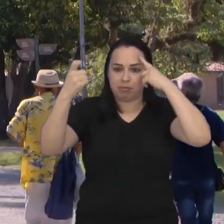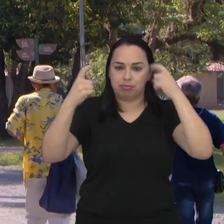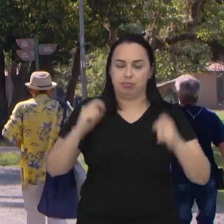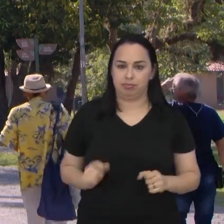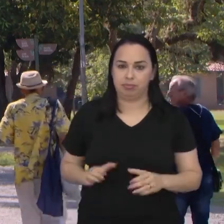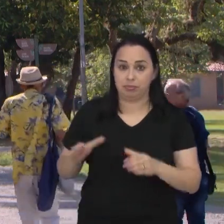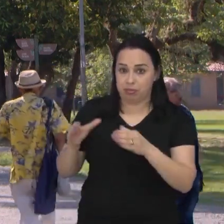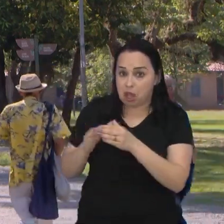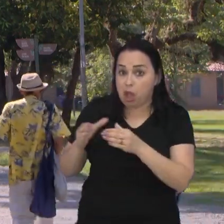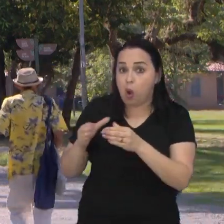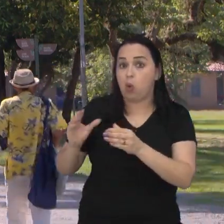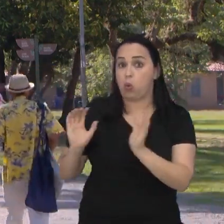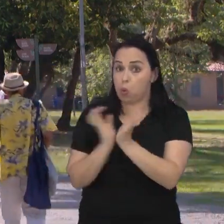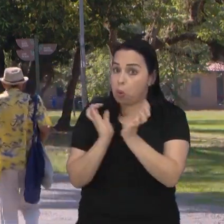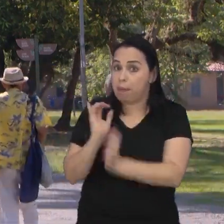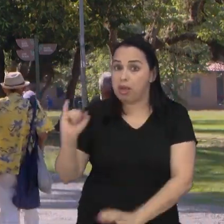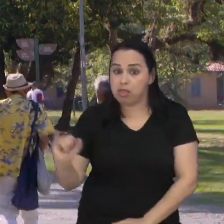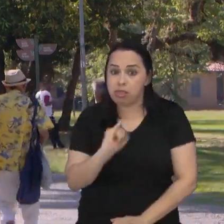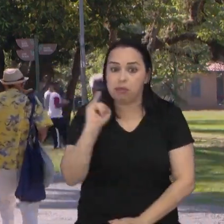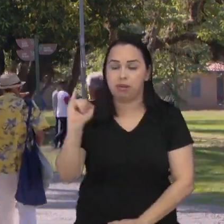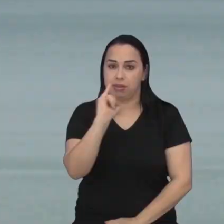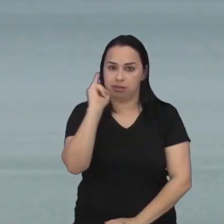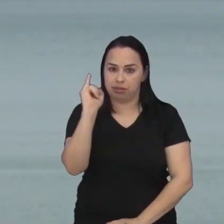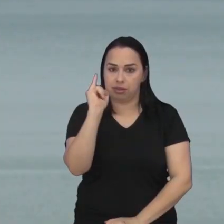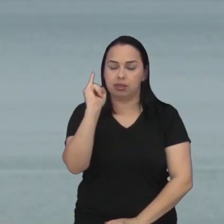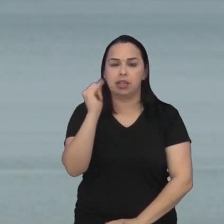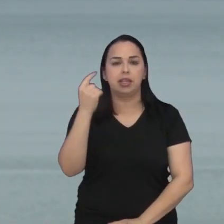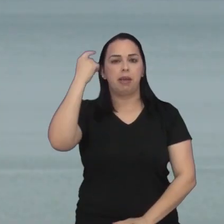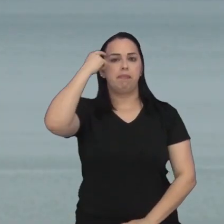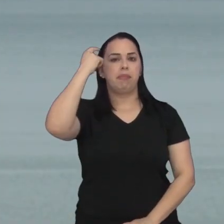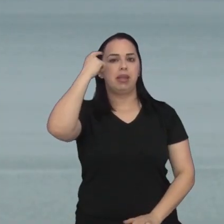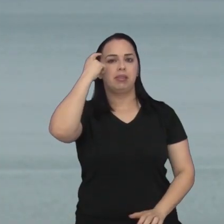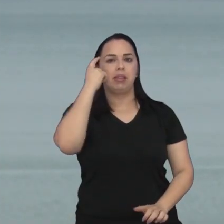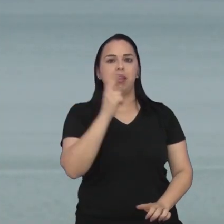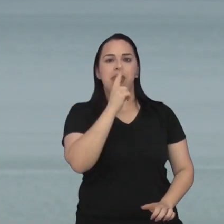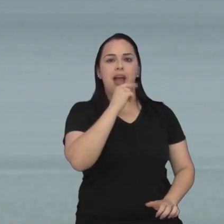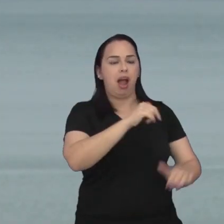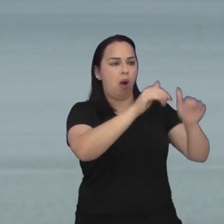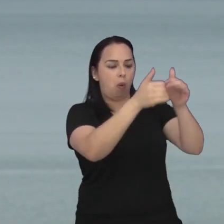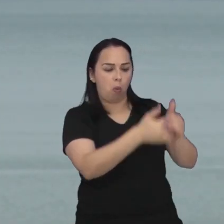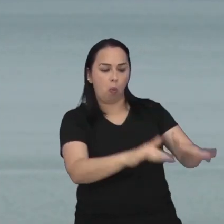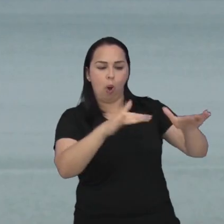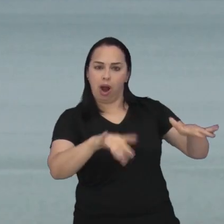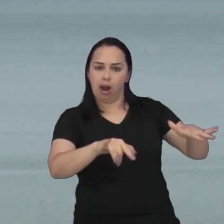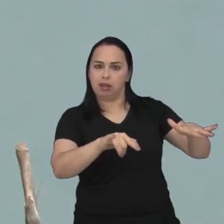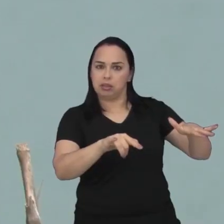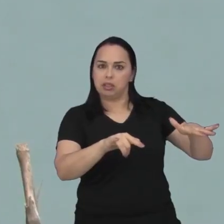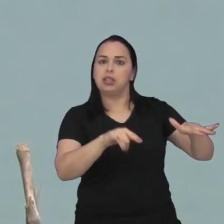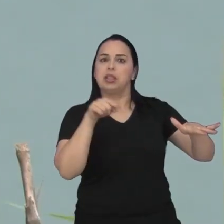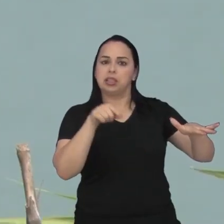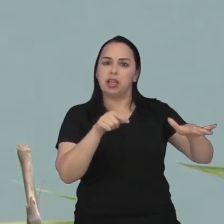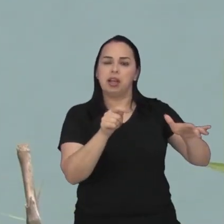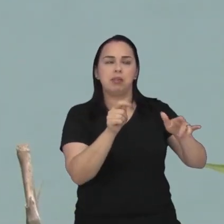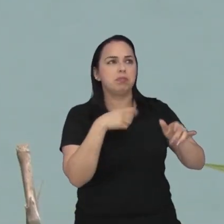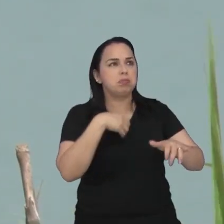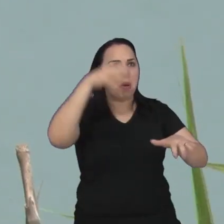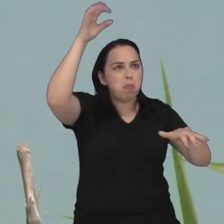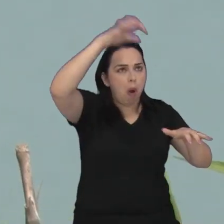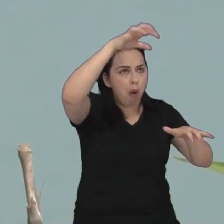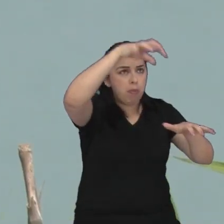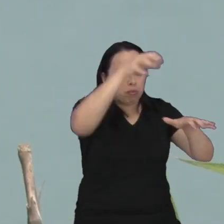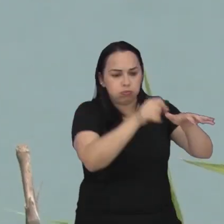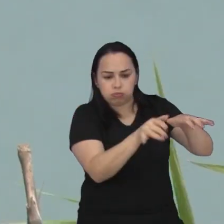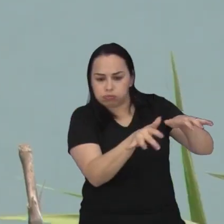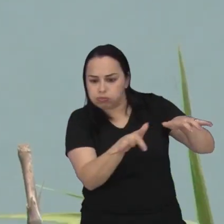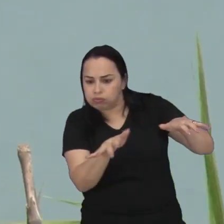Câmaras Técnicas também são grupos importantes para o Comitê de Bacias Hidrográficas Paulistas, que atua na gestão